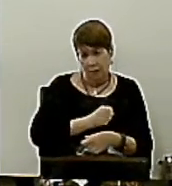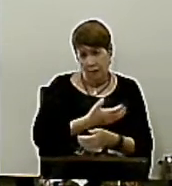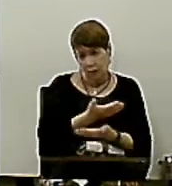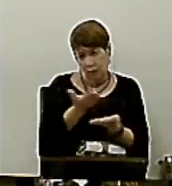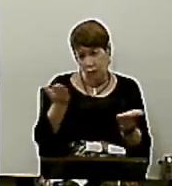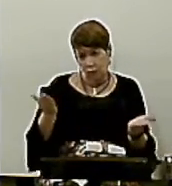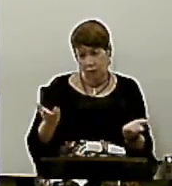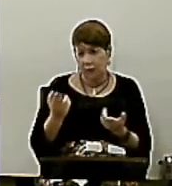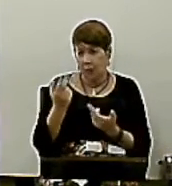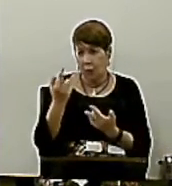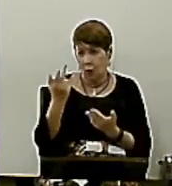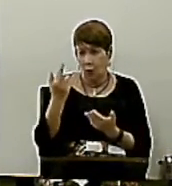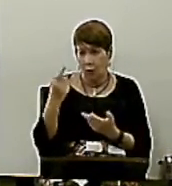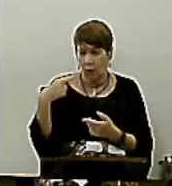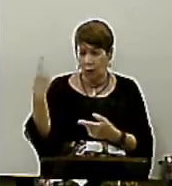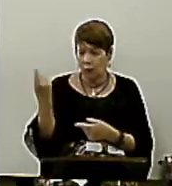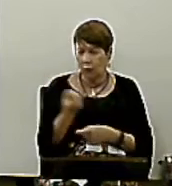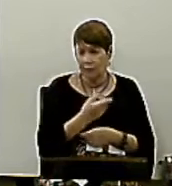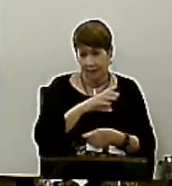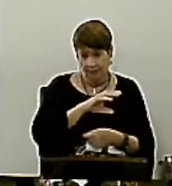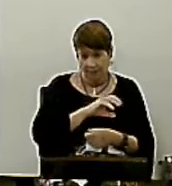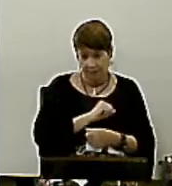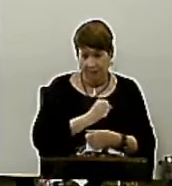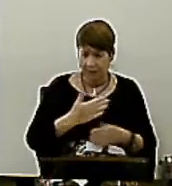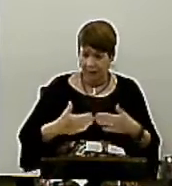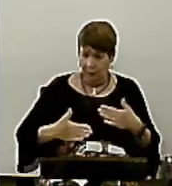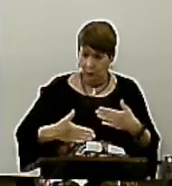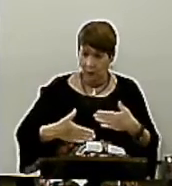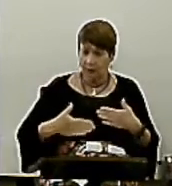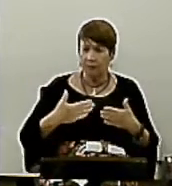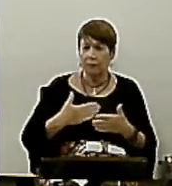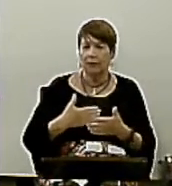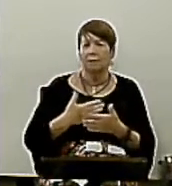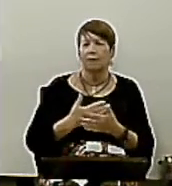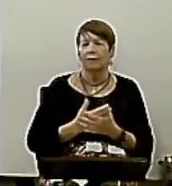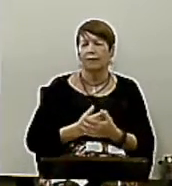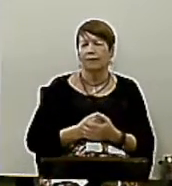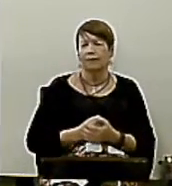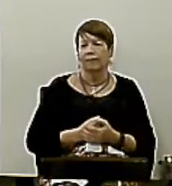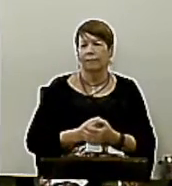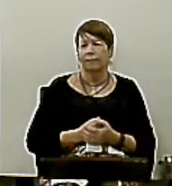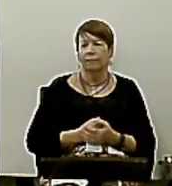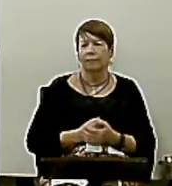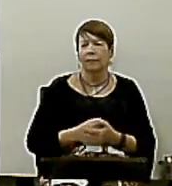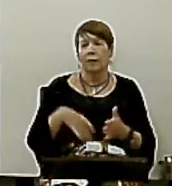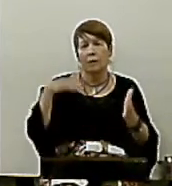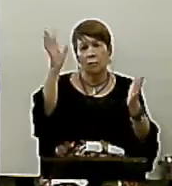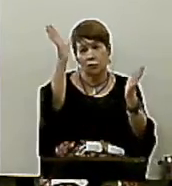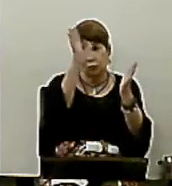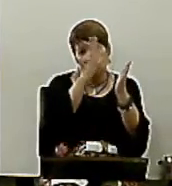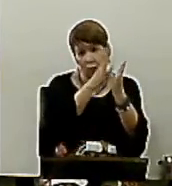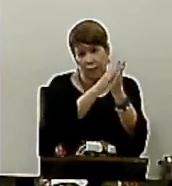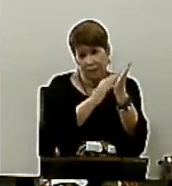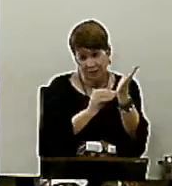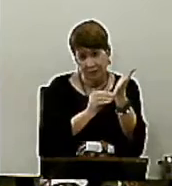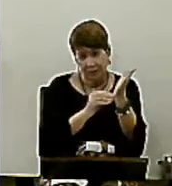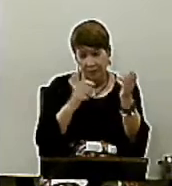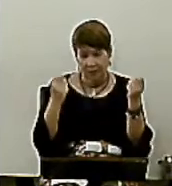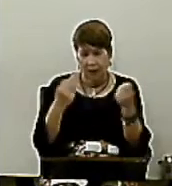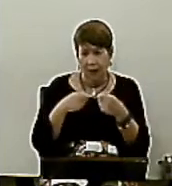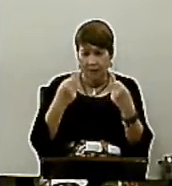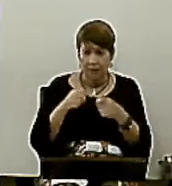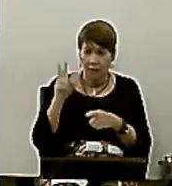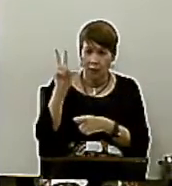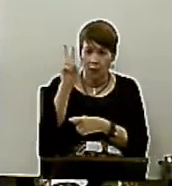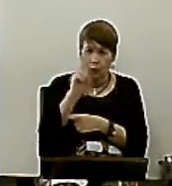Você faz o melhor Para você Esse é o O modelo Que você deve Usar Na hora de